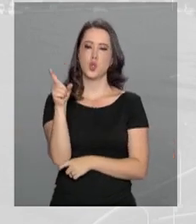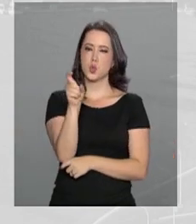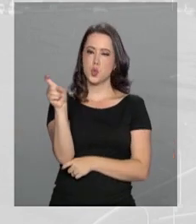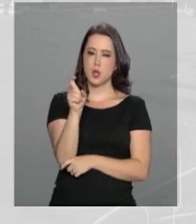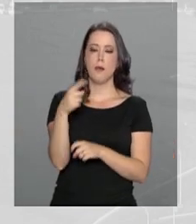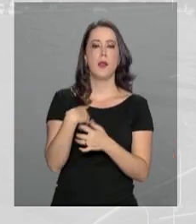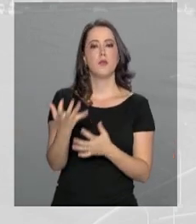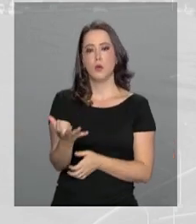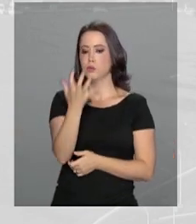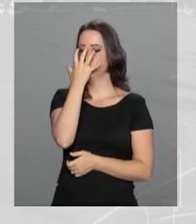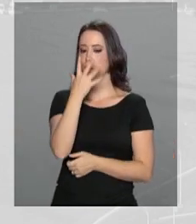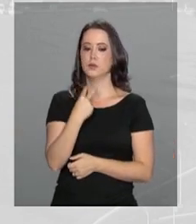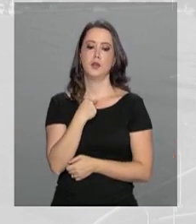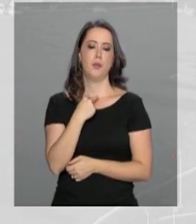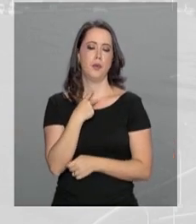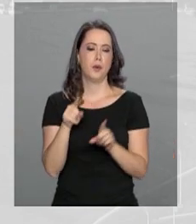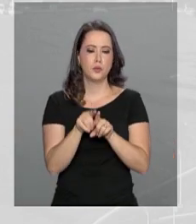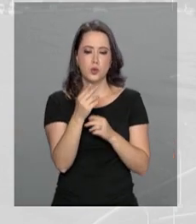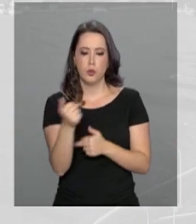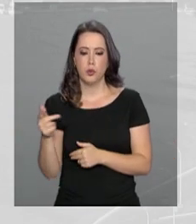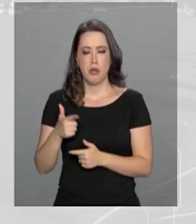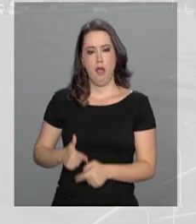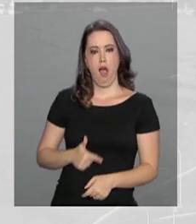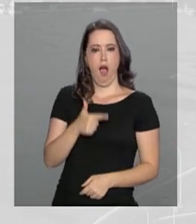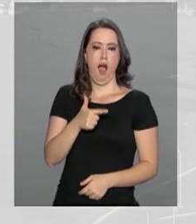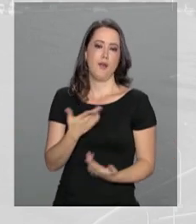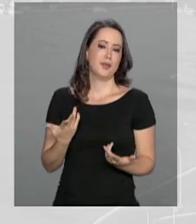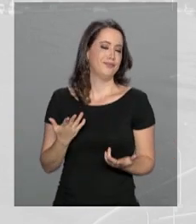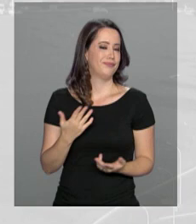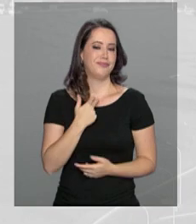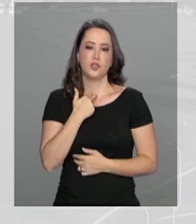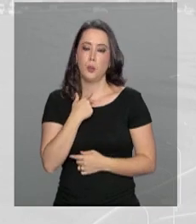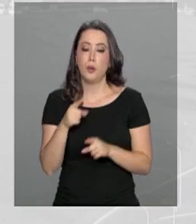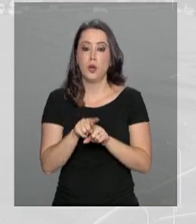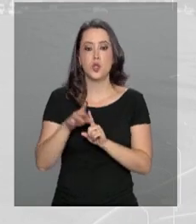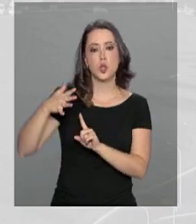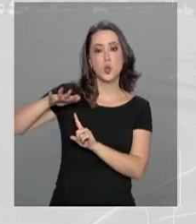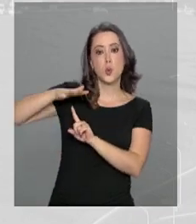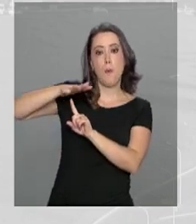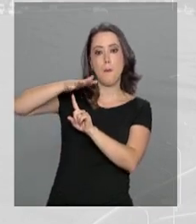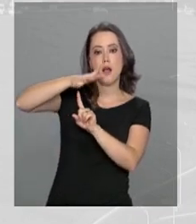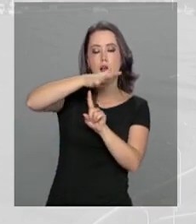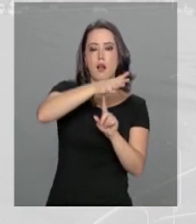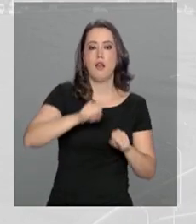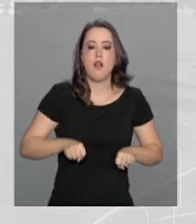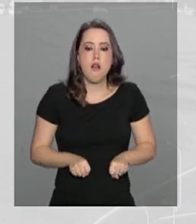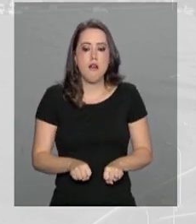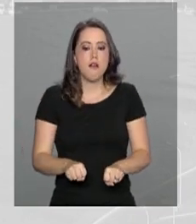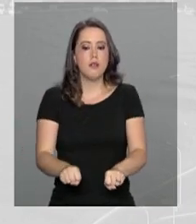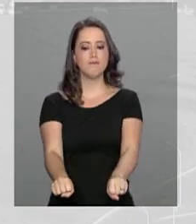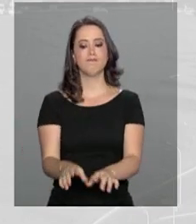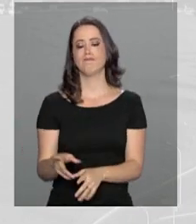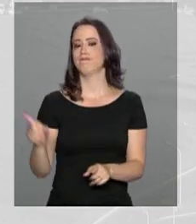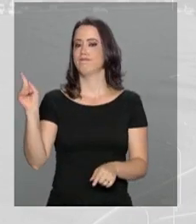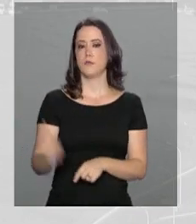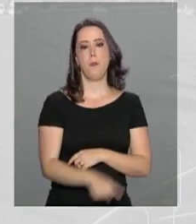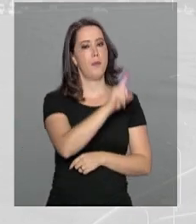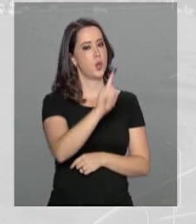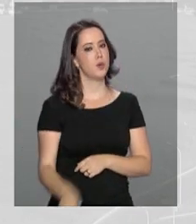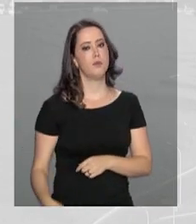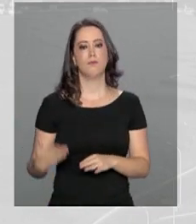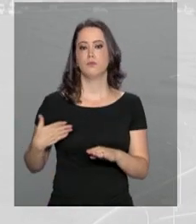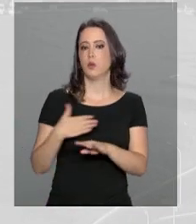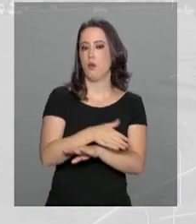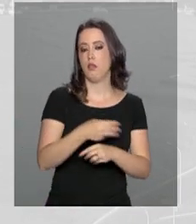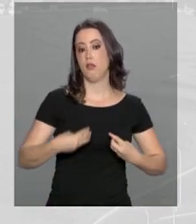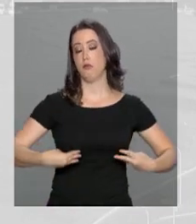inflamáveis, armas de fogo, objetos cortantes, drones e carrinhos de bebê estão proibidos de entrar